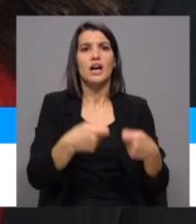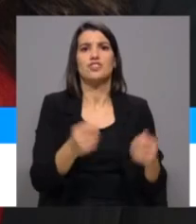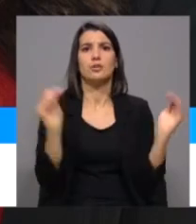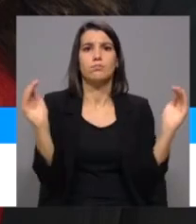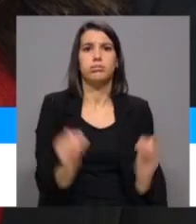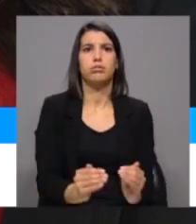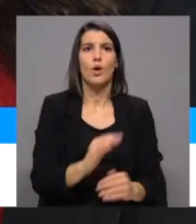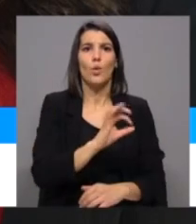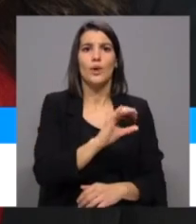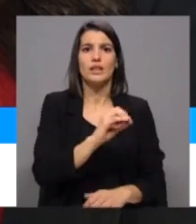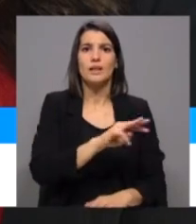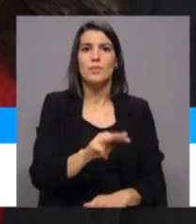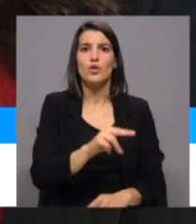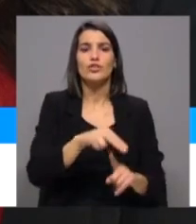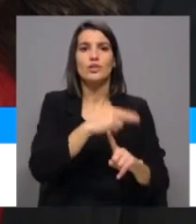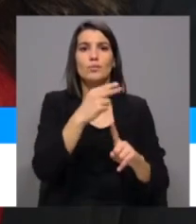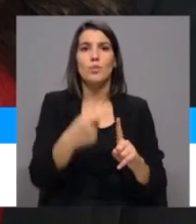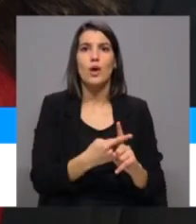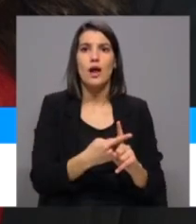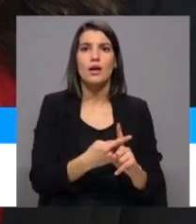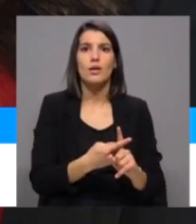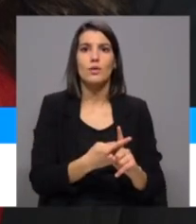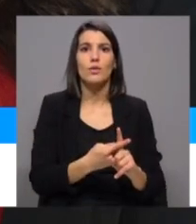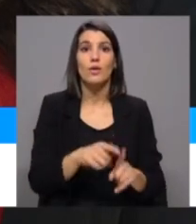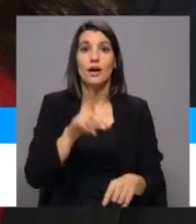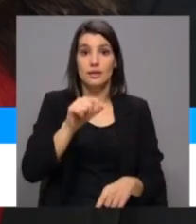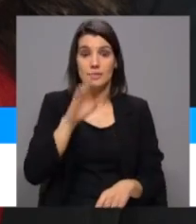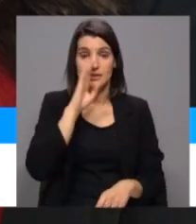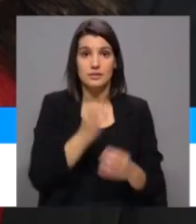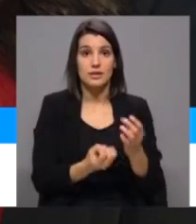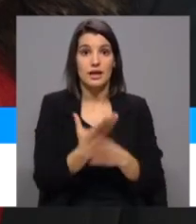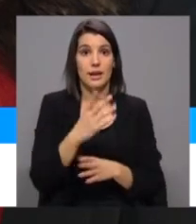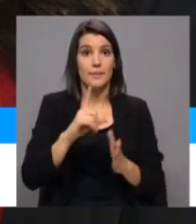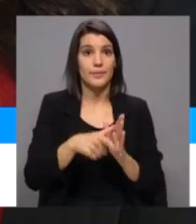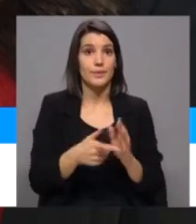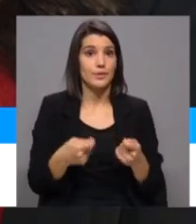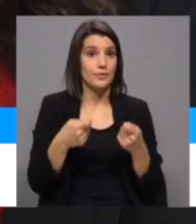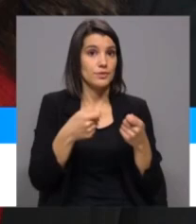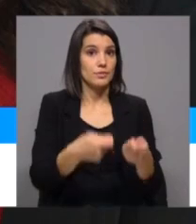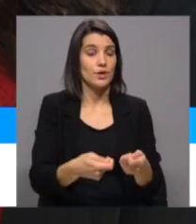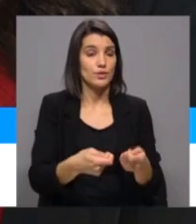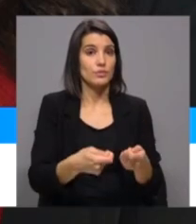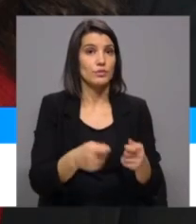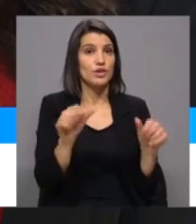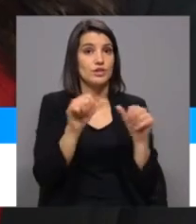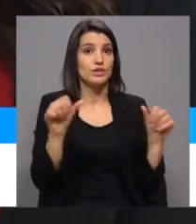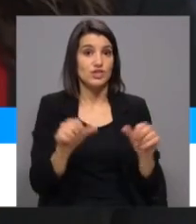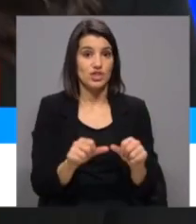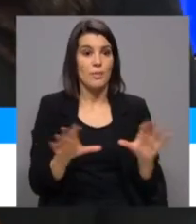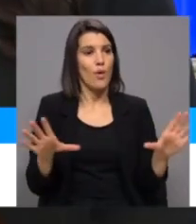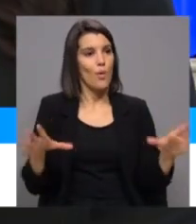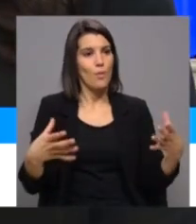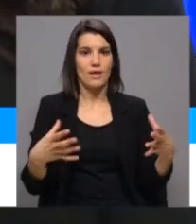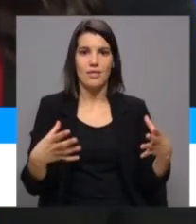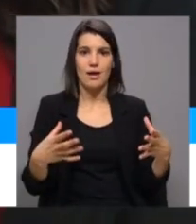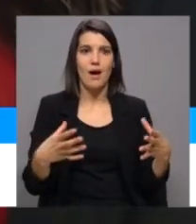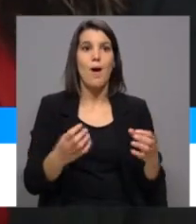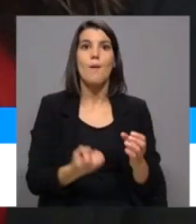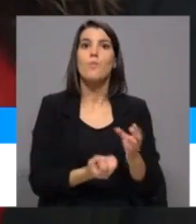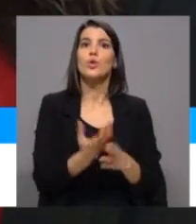80 milhões de euros ao ano. Se criarmos também um projeto de investimento para sistemas comunitários de produção